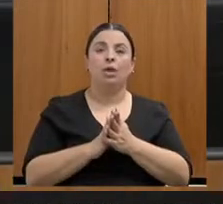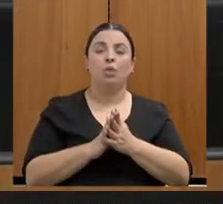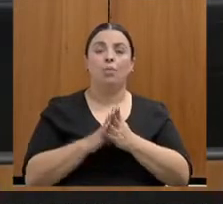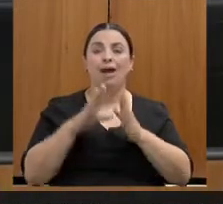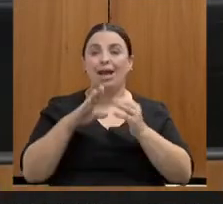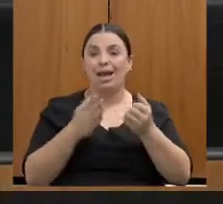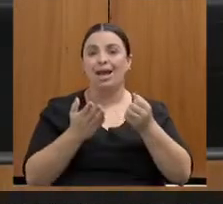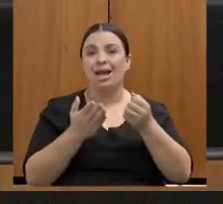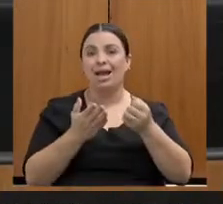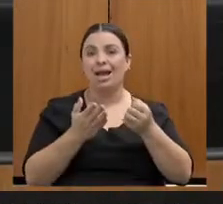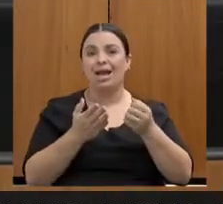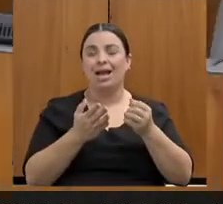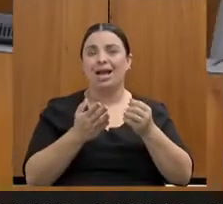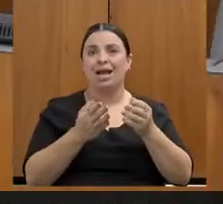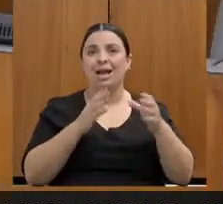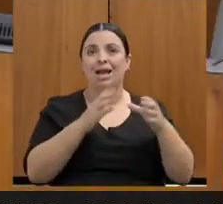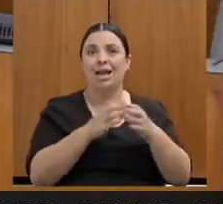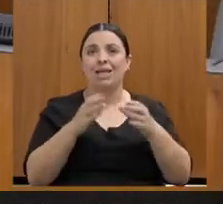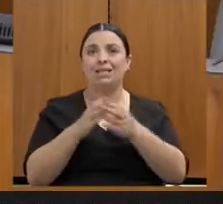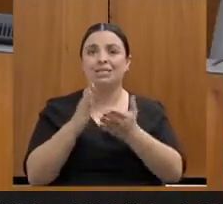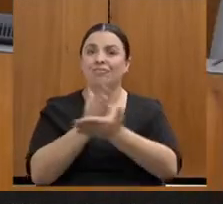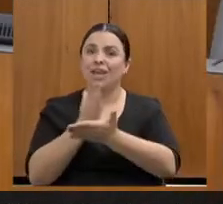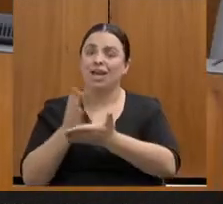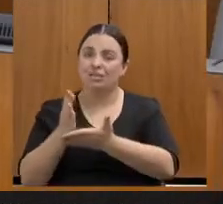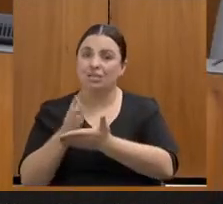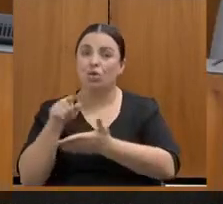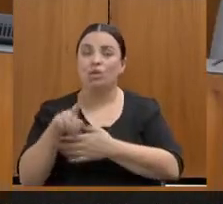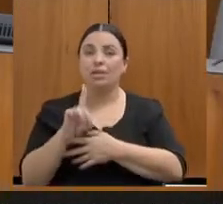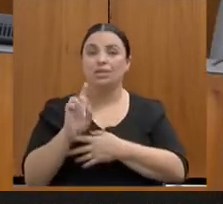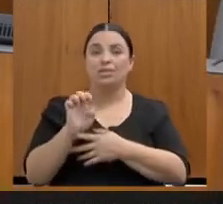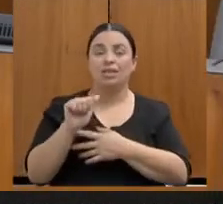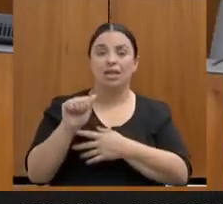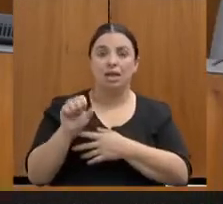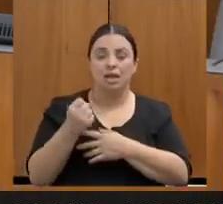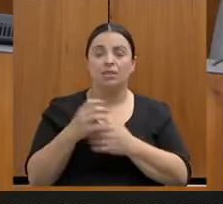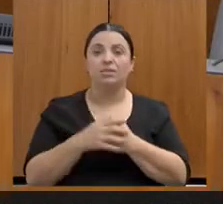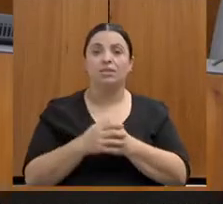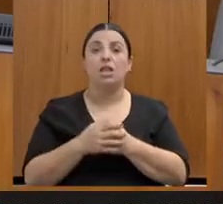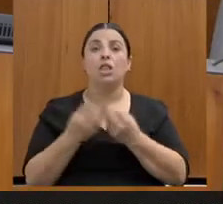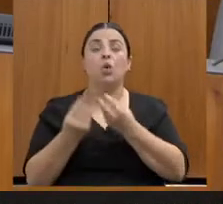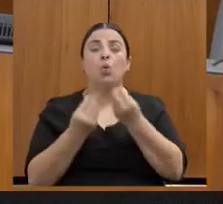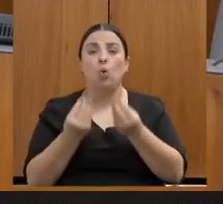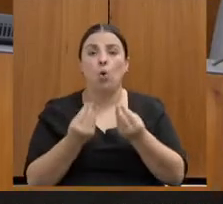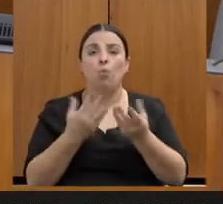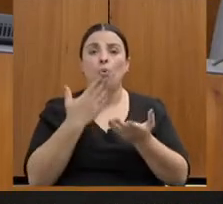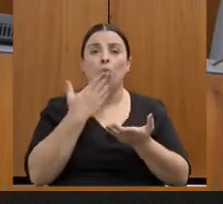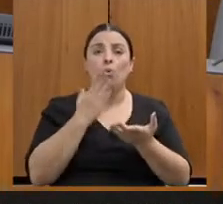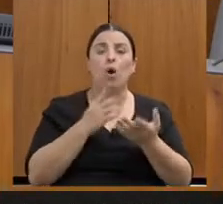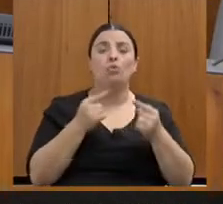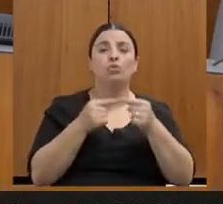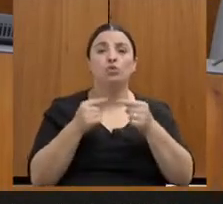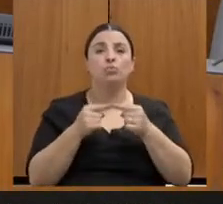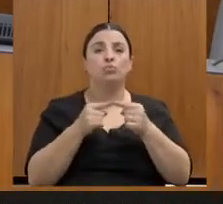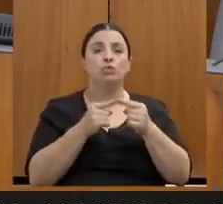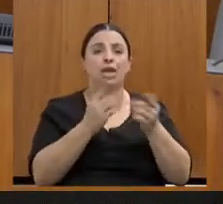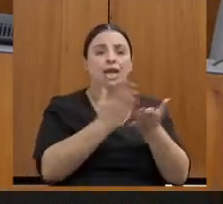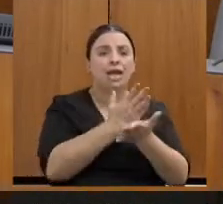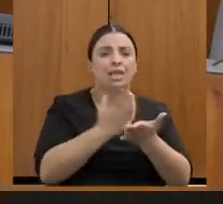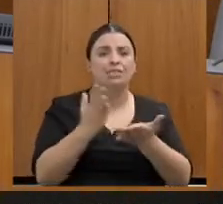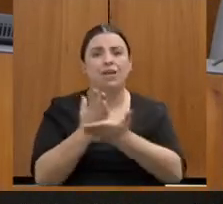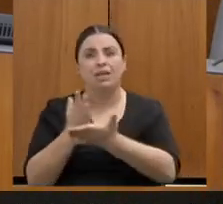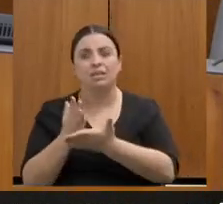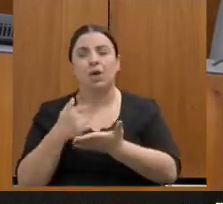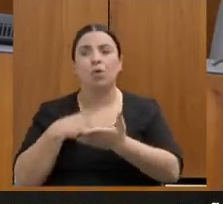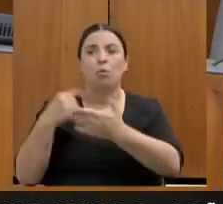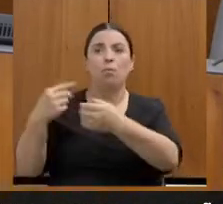se a senhora puder já fazer para a gente a descrição, como que se classifica, por que se classifica, por que em município funciona desse